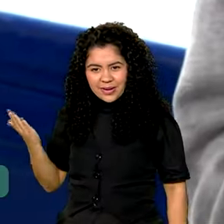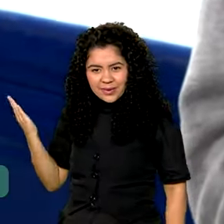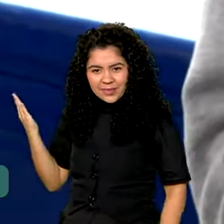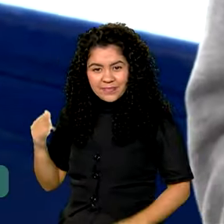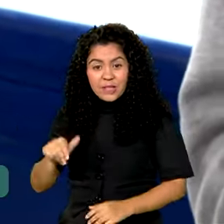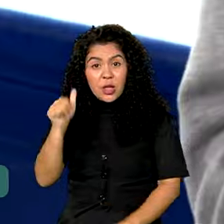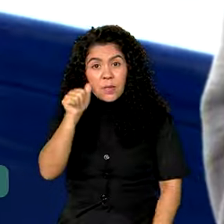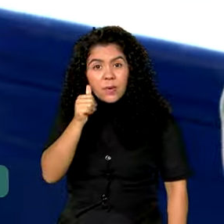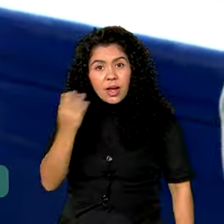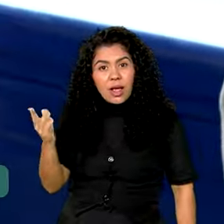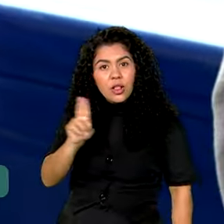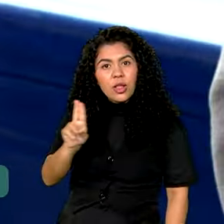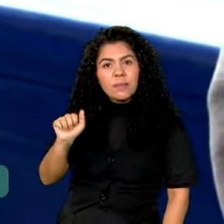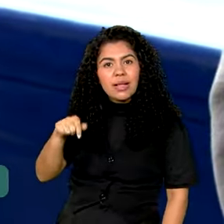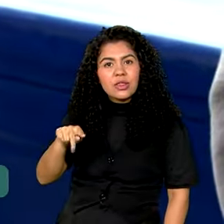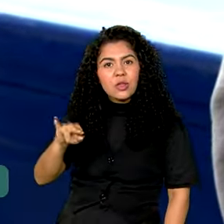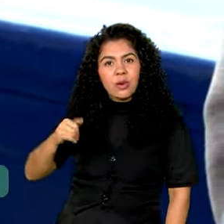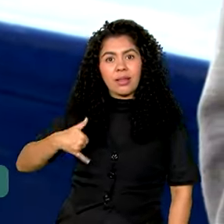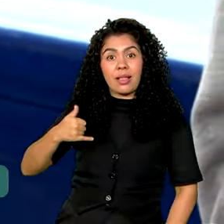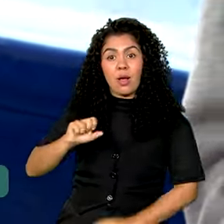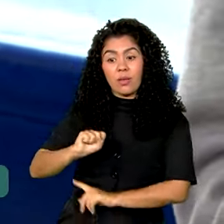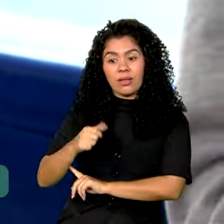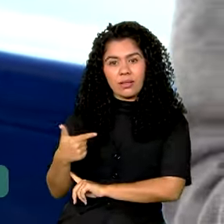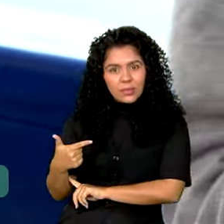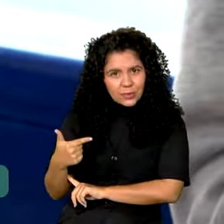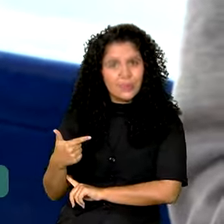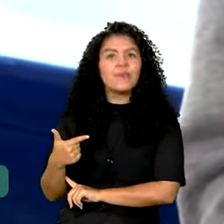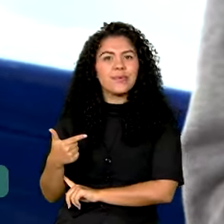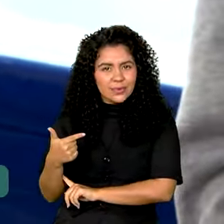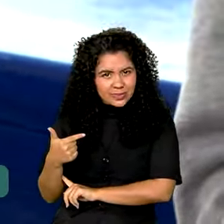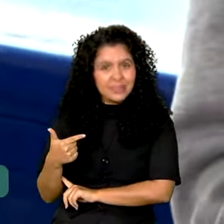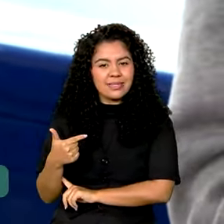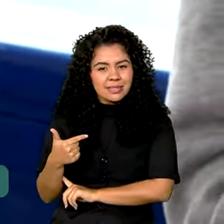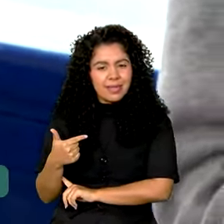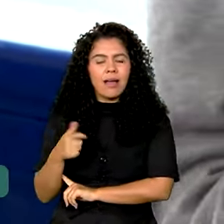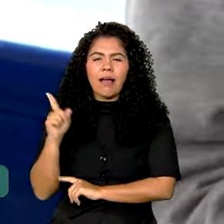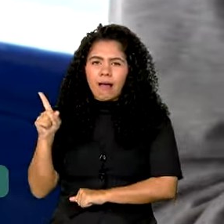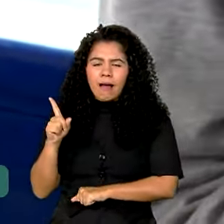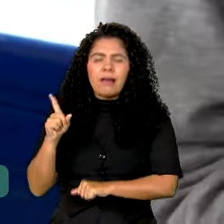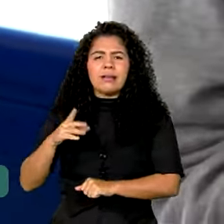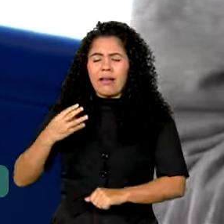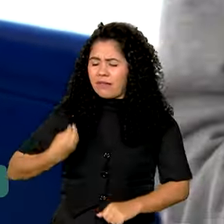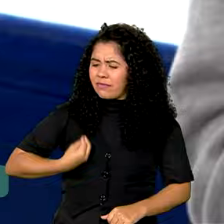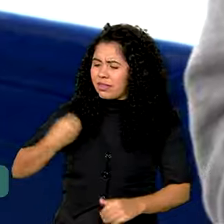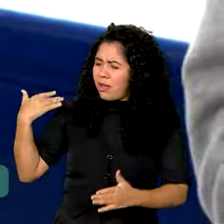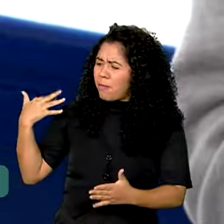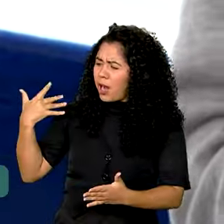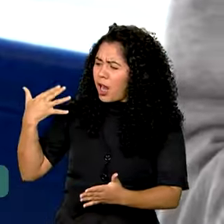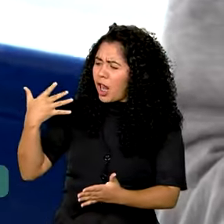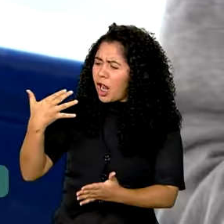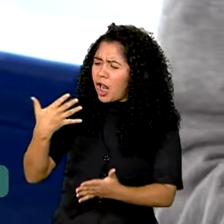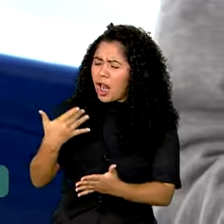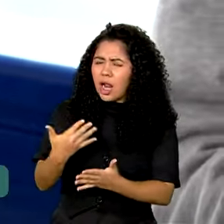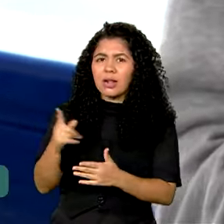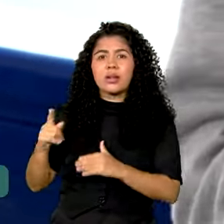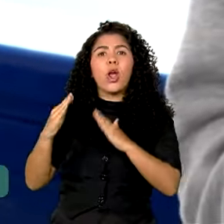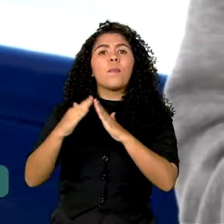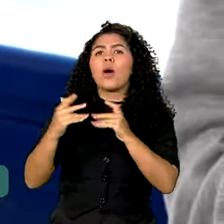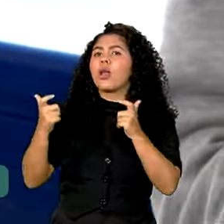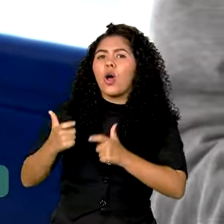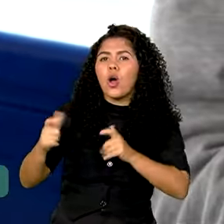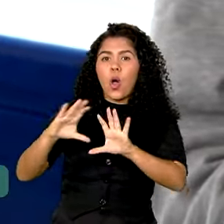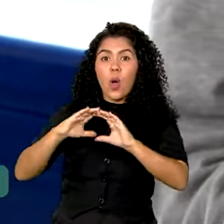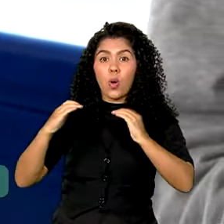Dona Antônia tem 82 anos. Passou a maior parte de sua vida como moradora da